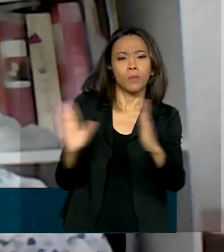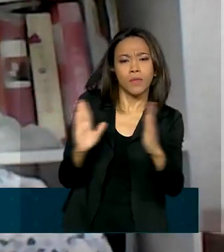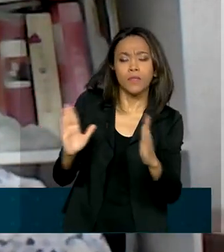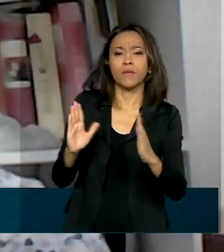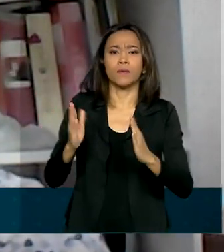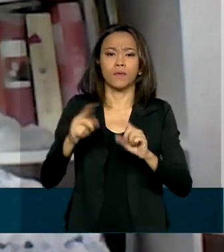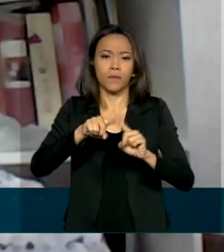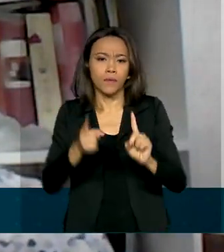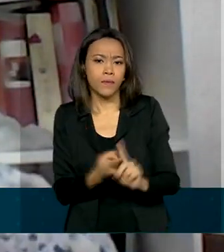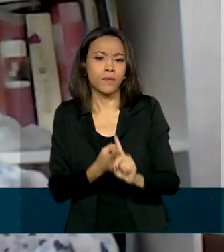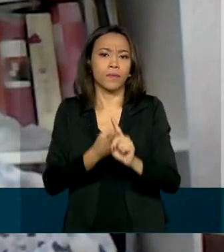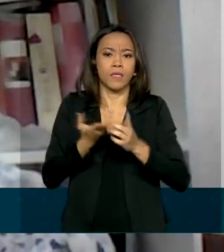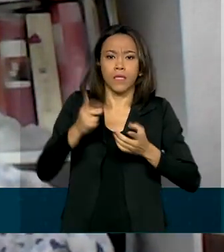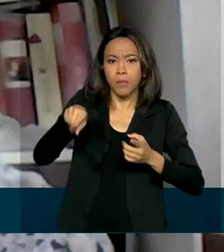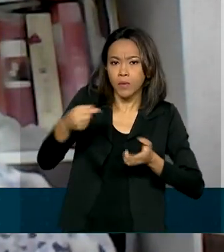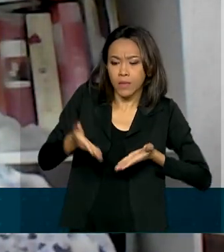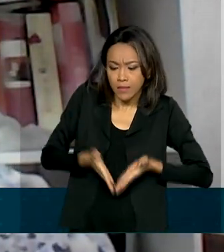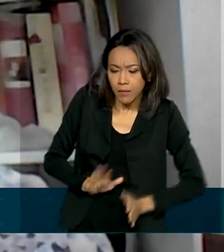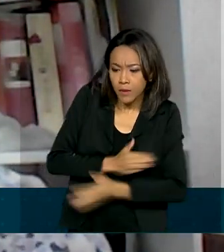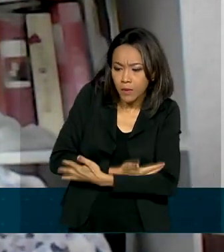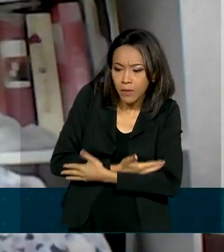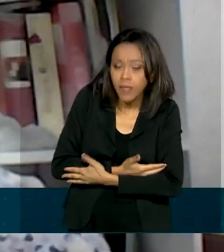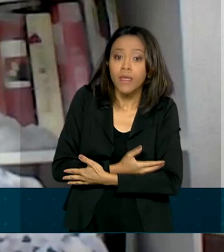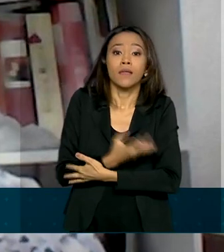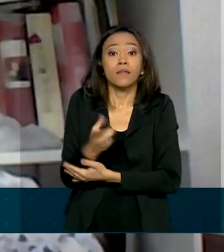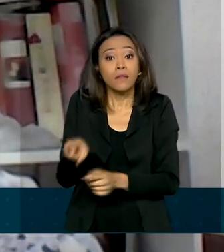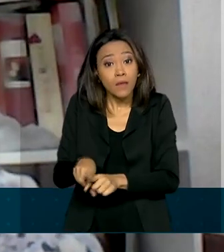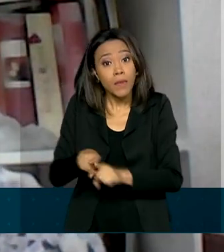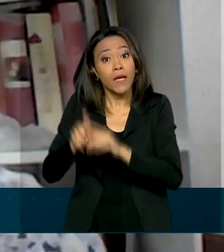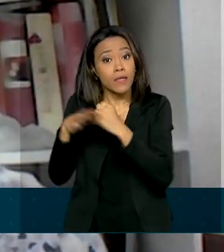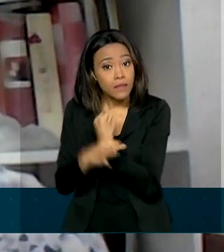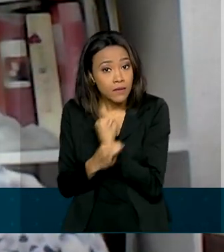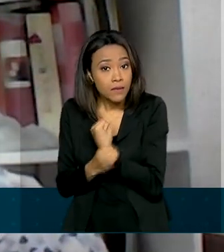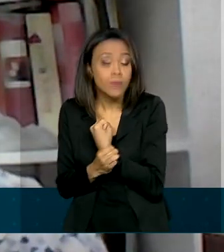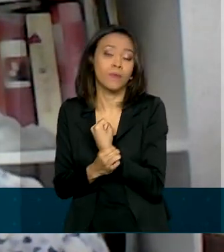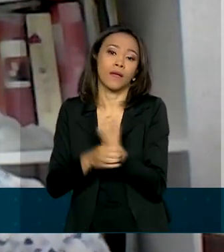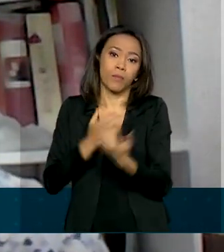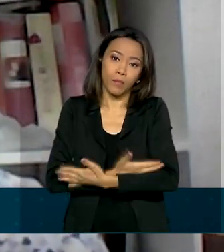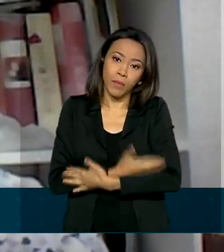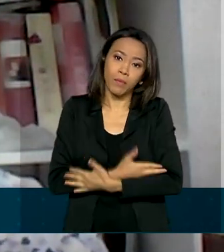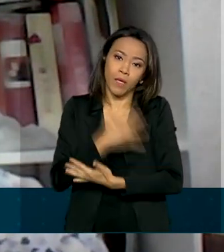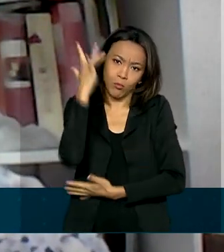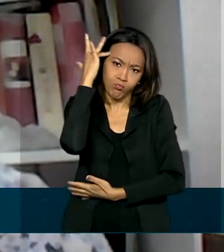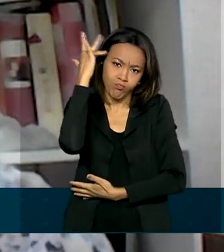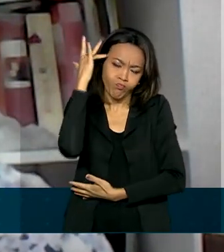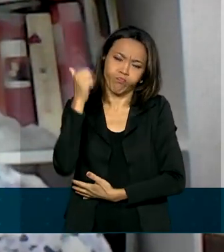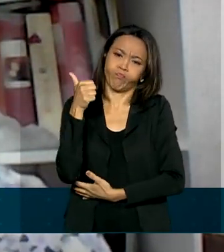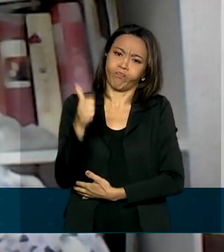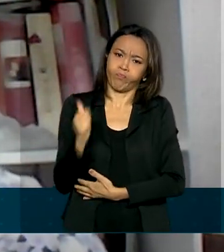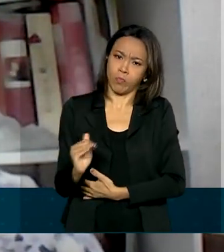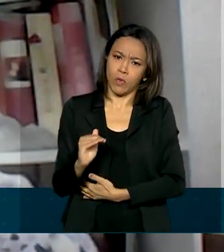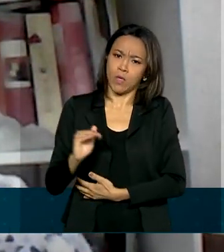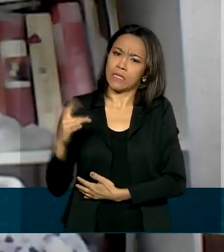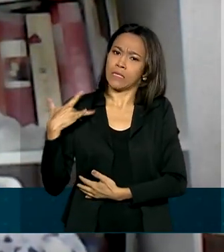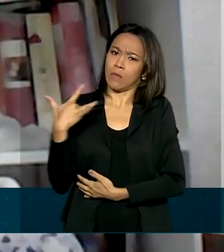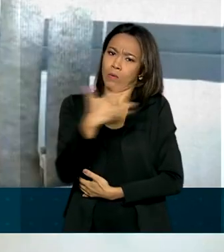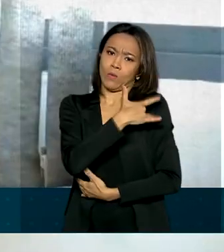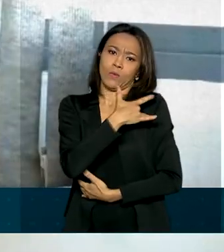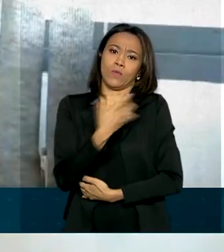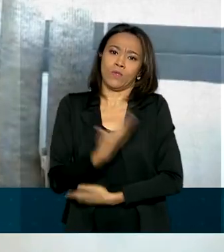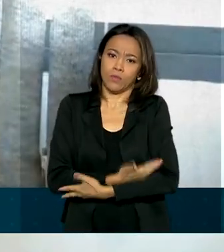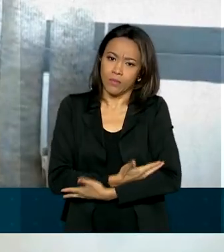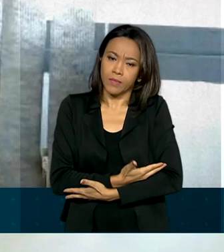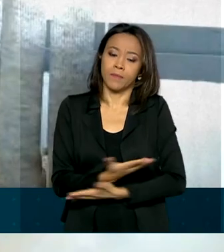parto e ao puerpério, e também garantir à criança um nascimento seguro e crescimento e desenvolvimento infantil saudáveis.